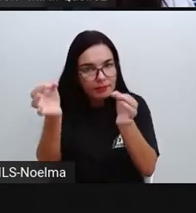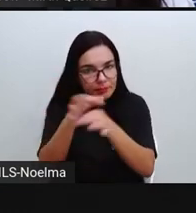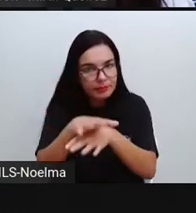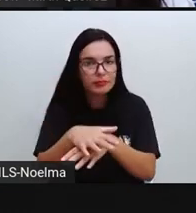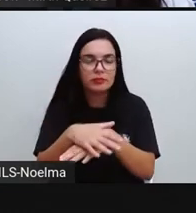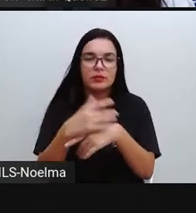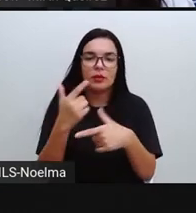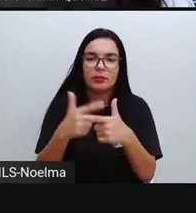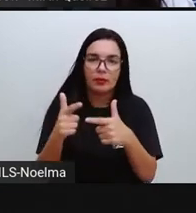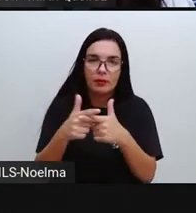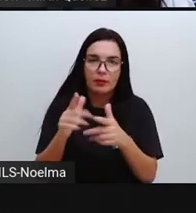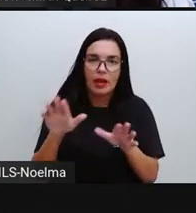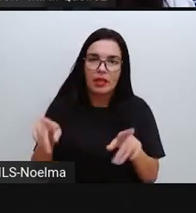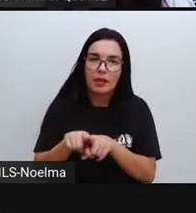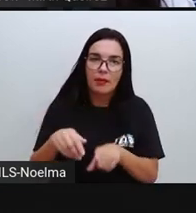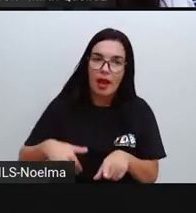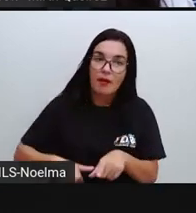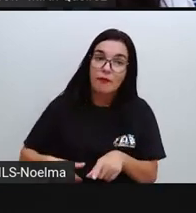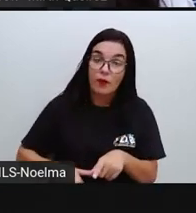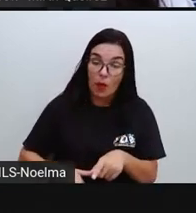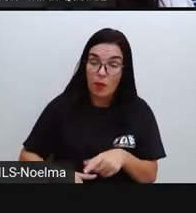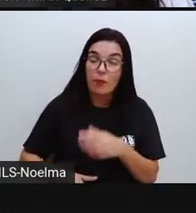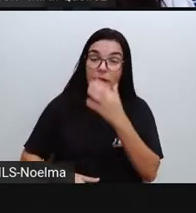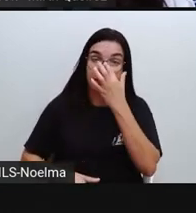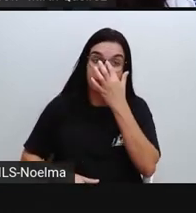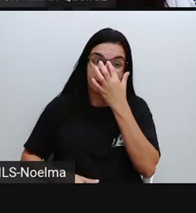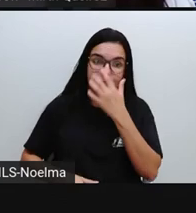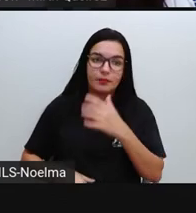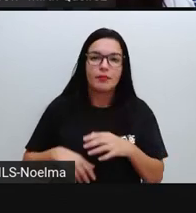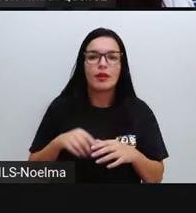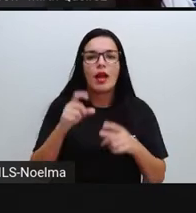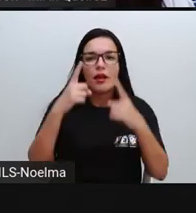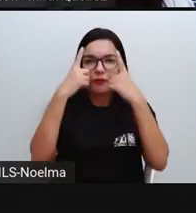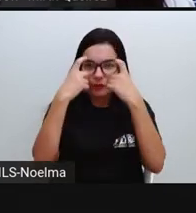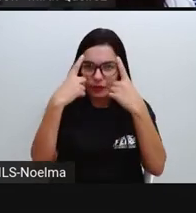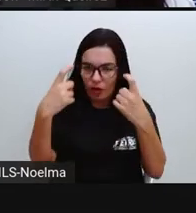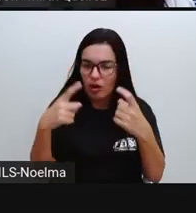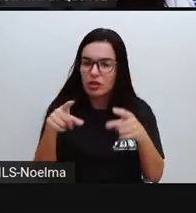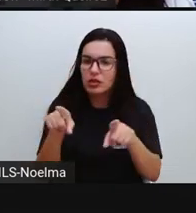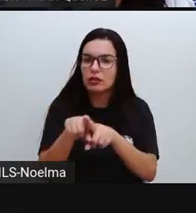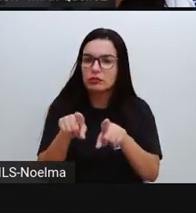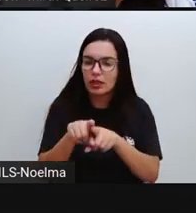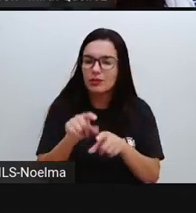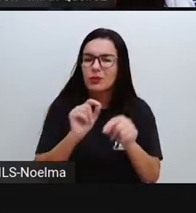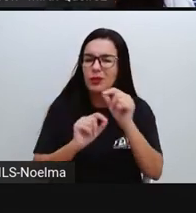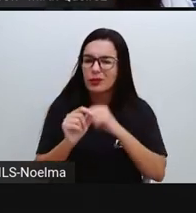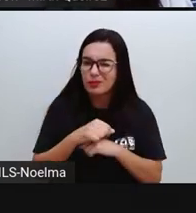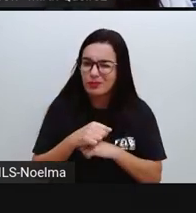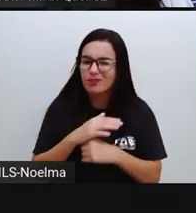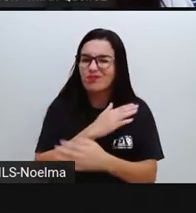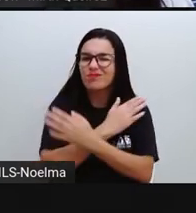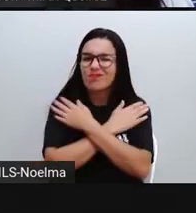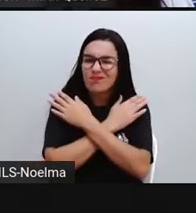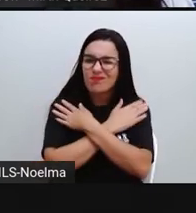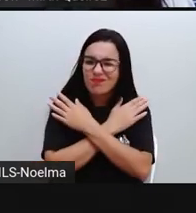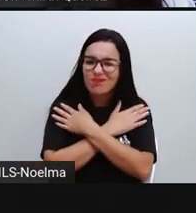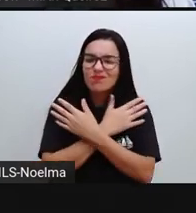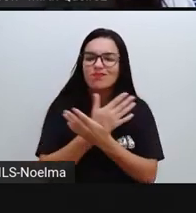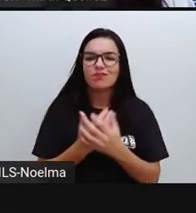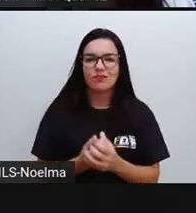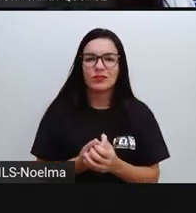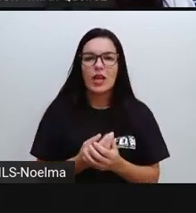problemas. Temos também a fome, que a fome e violência podem ser resultado do desemprego, né?